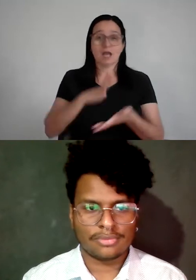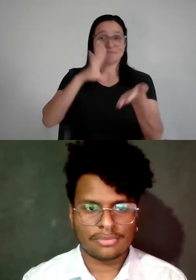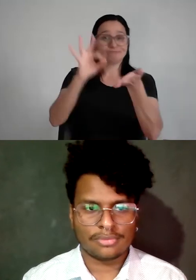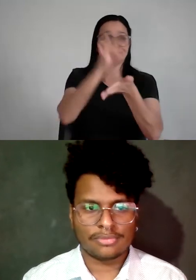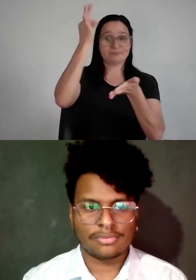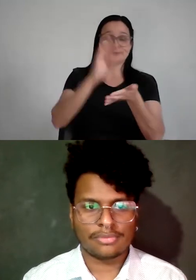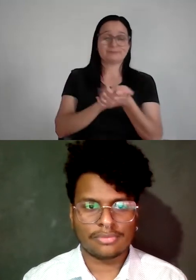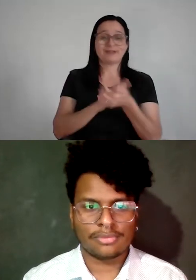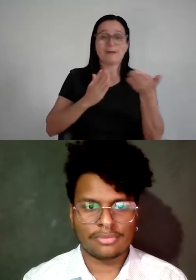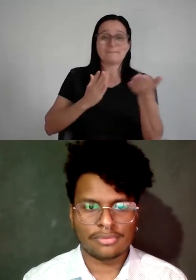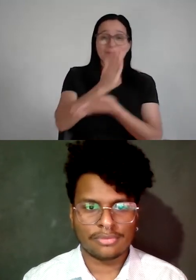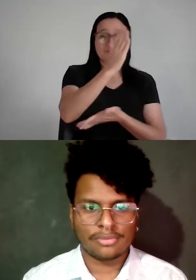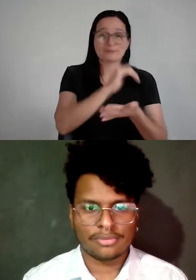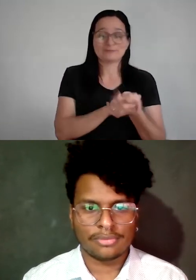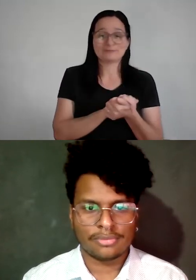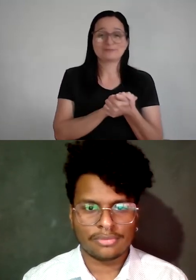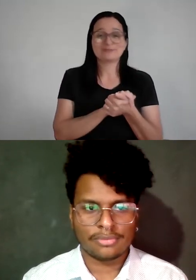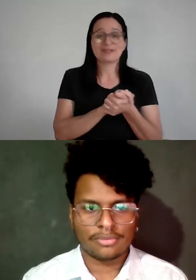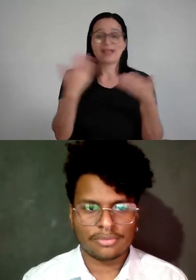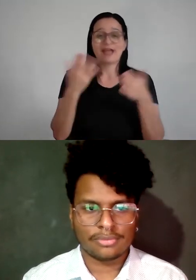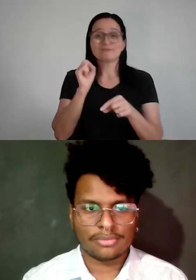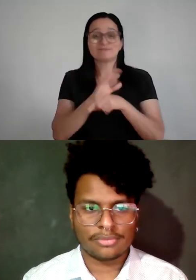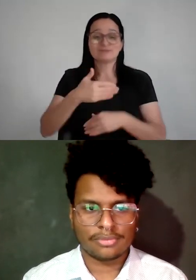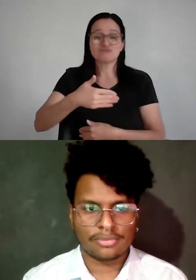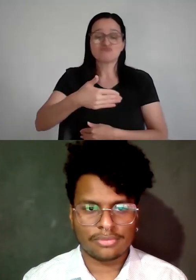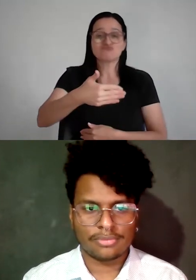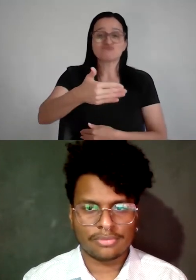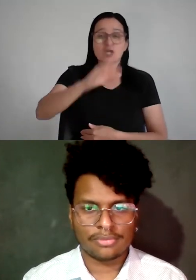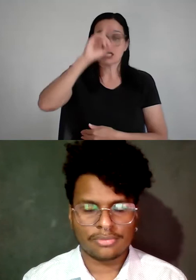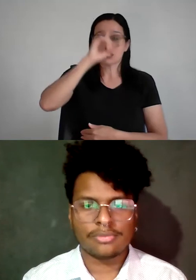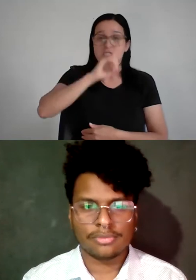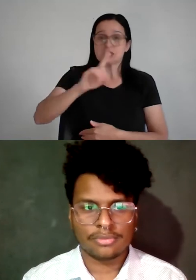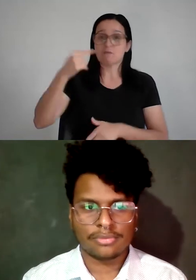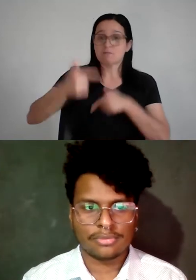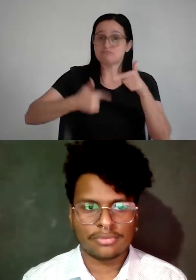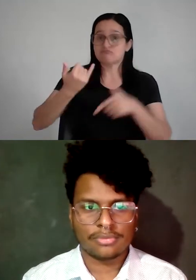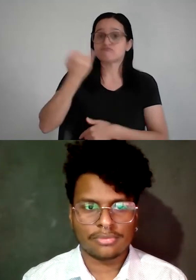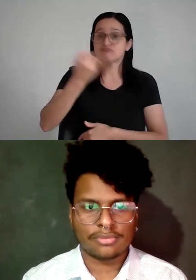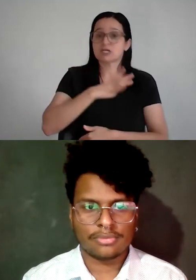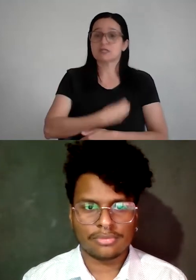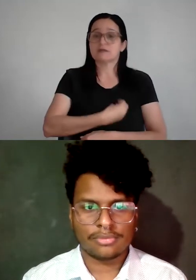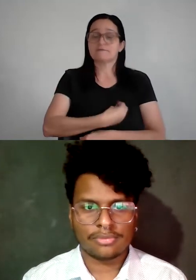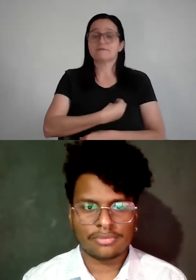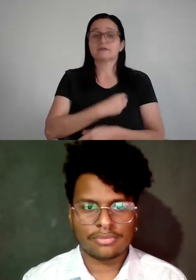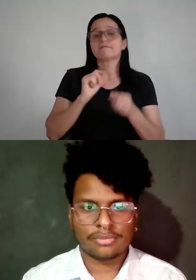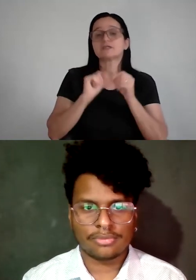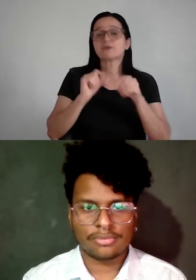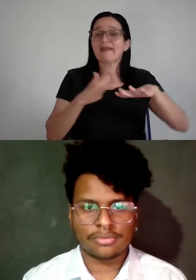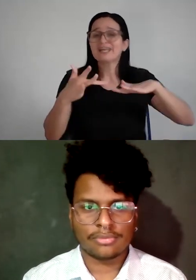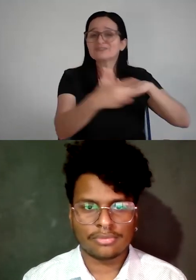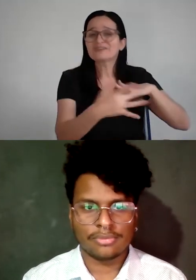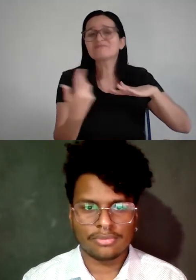menina se inscreveu, passou, ela tá agora, nas próximas semanas, num processo super decisivo na vida dela. O que que ela tá fazendo na rede social?